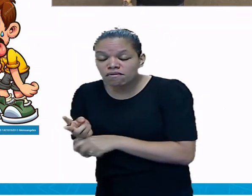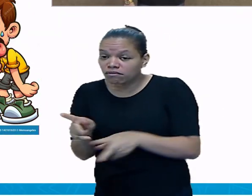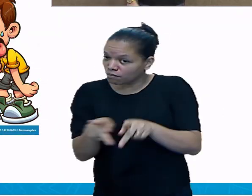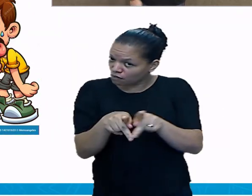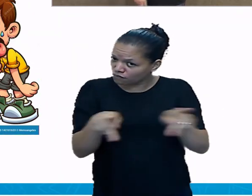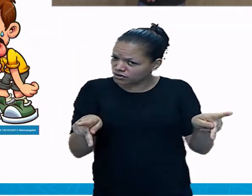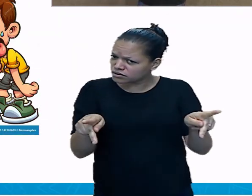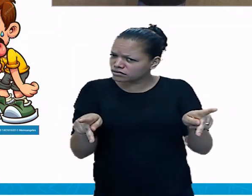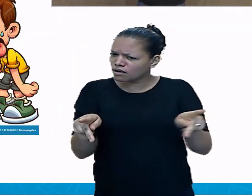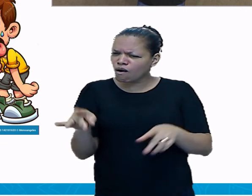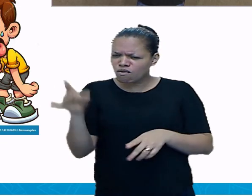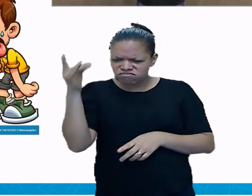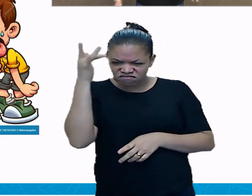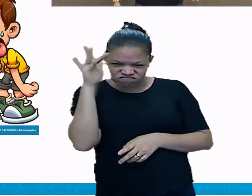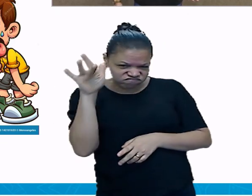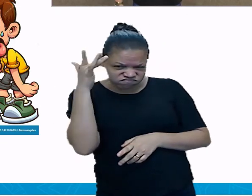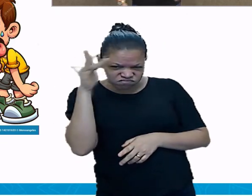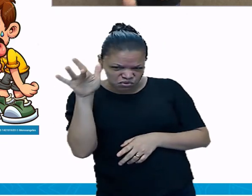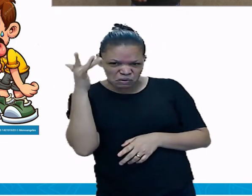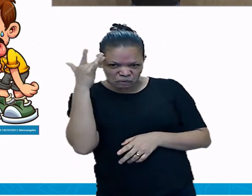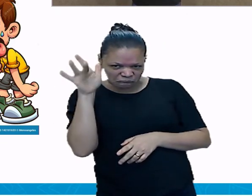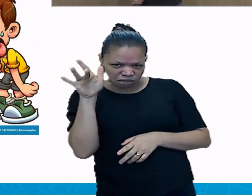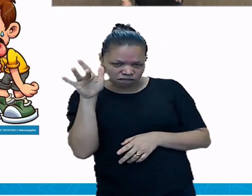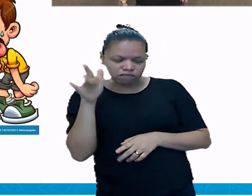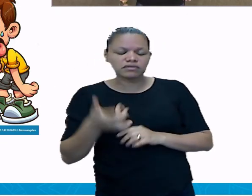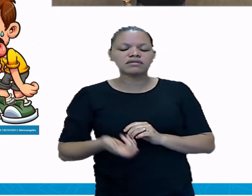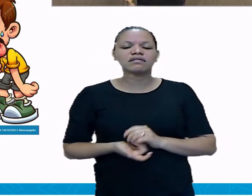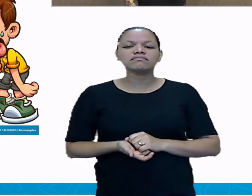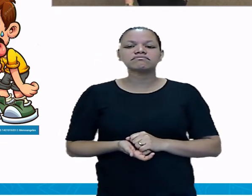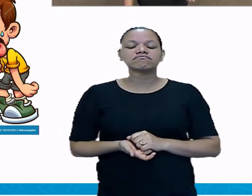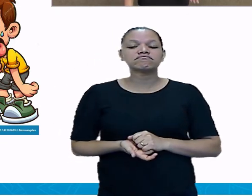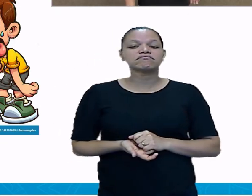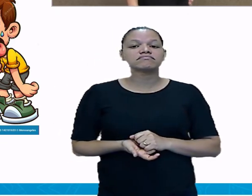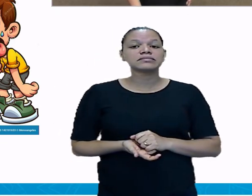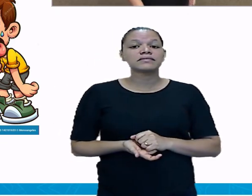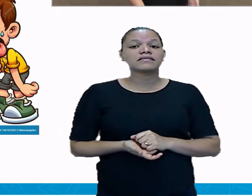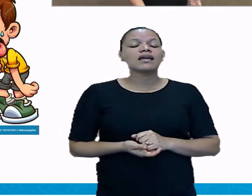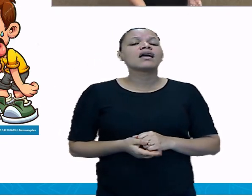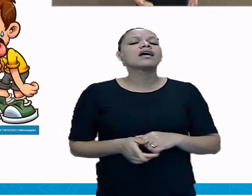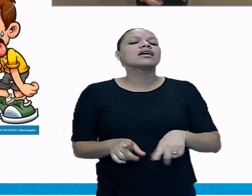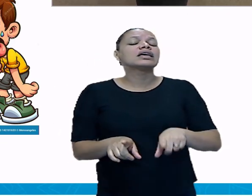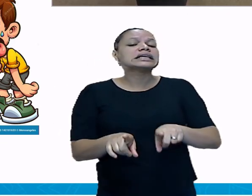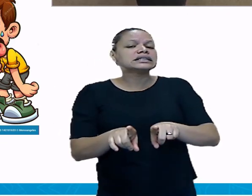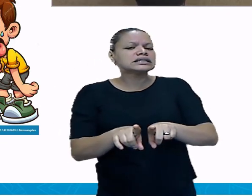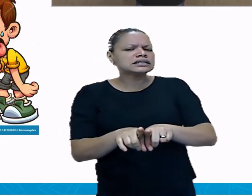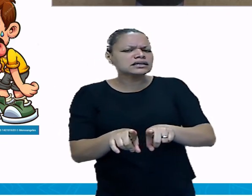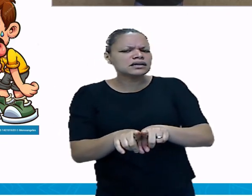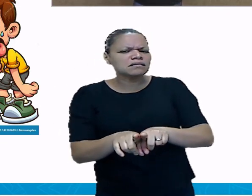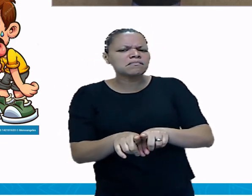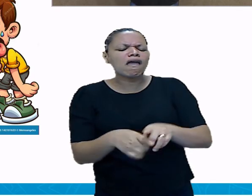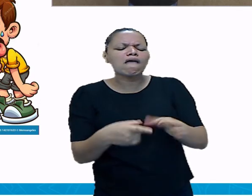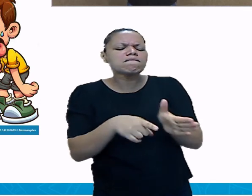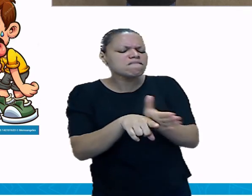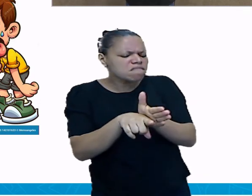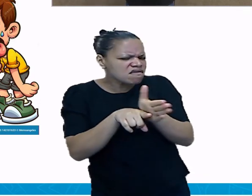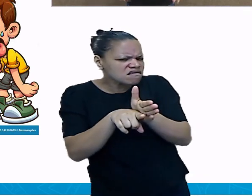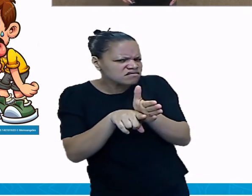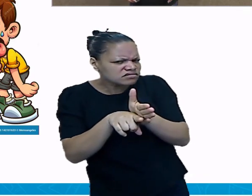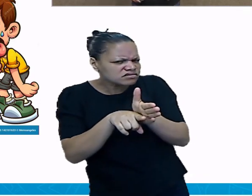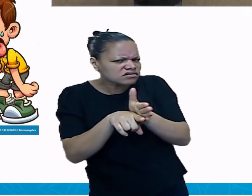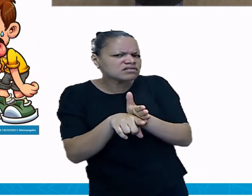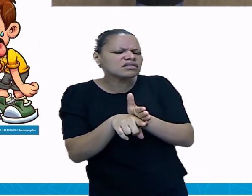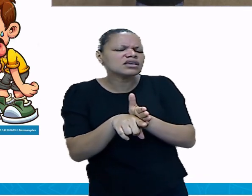dúvida. Essa é uma orientação, né? Assim que a gente está sempre passando aqui. Porque a gente sabe que não